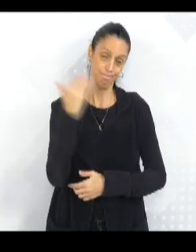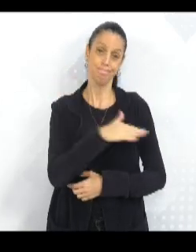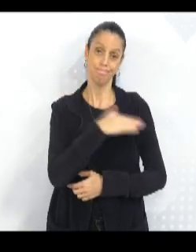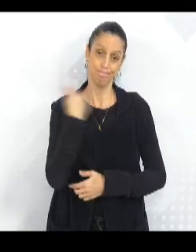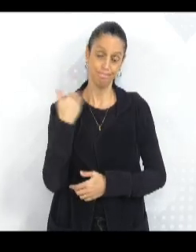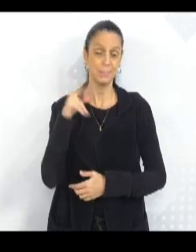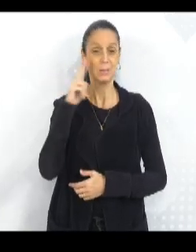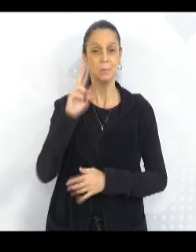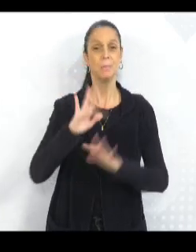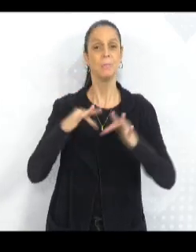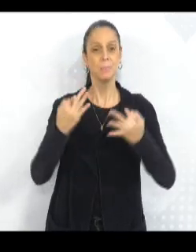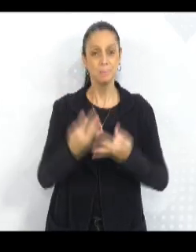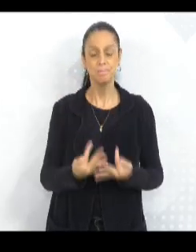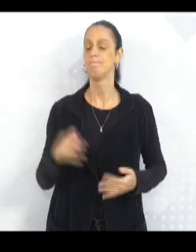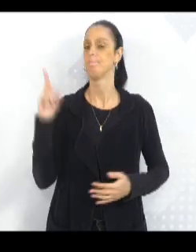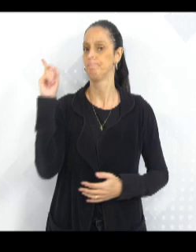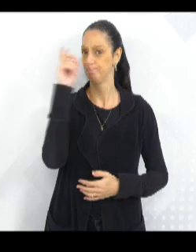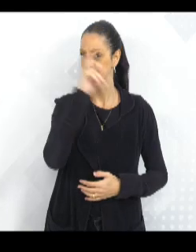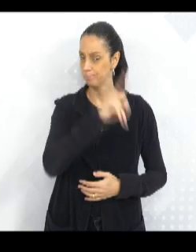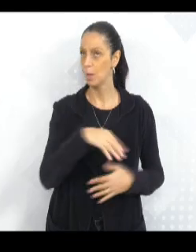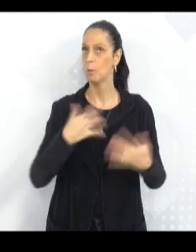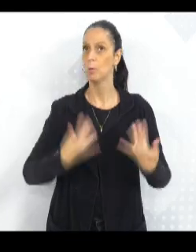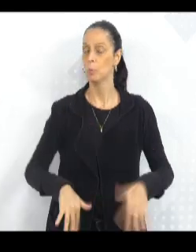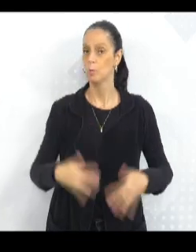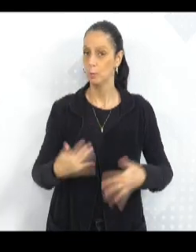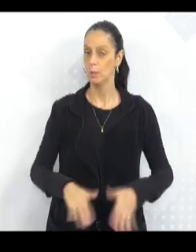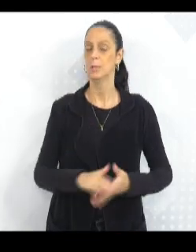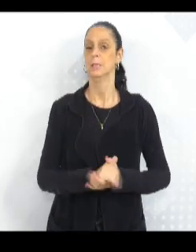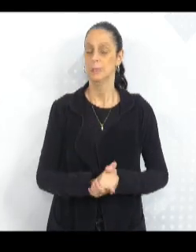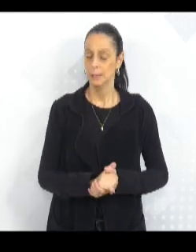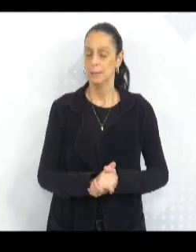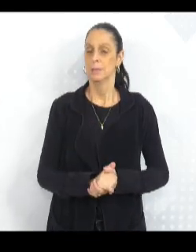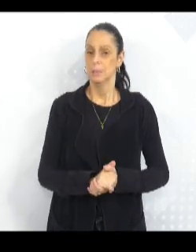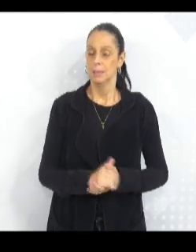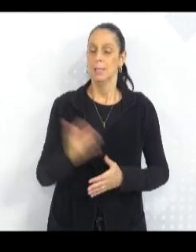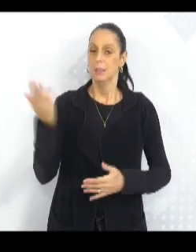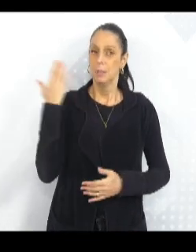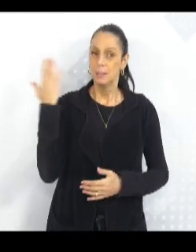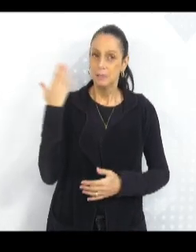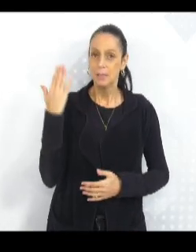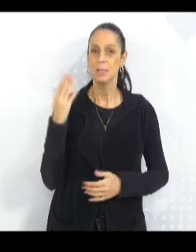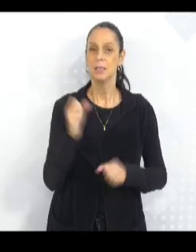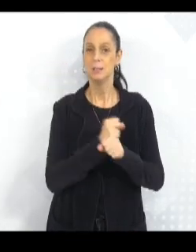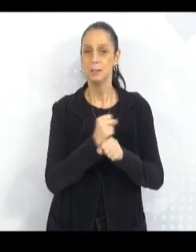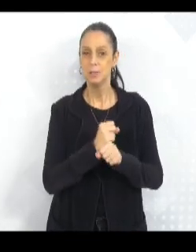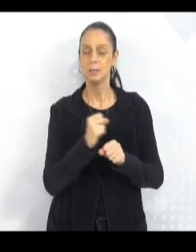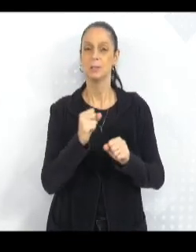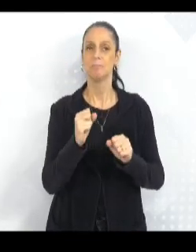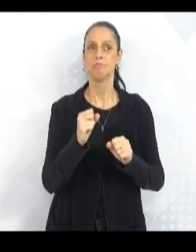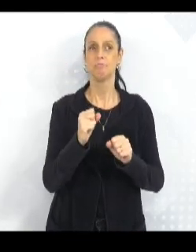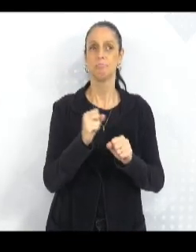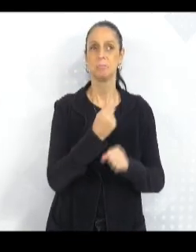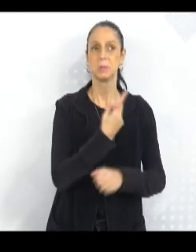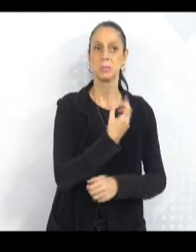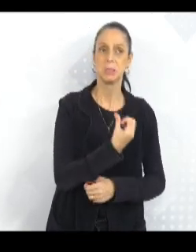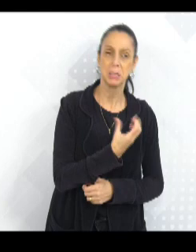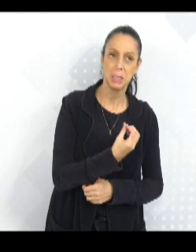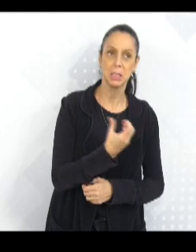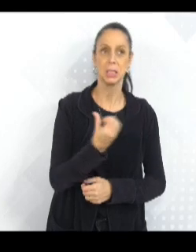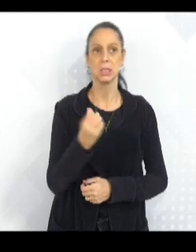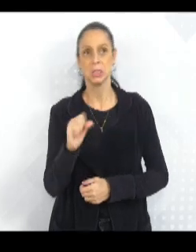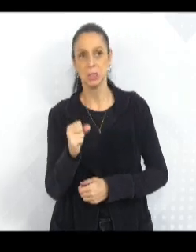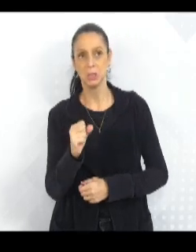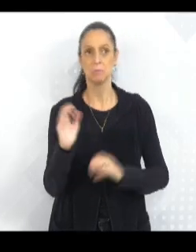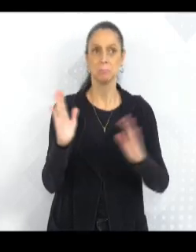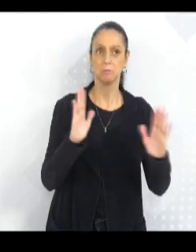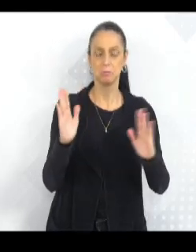enormes, quando ainda criança, nos anos 60, 68, que seja, quando eu nasci.